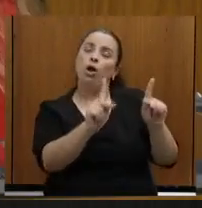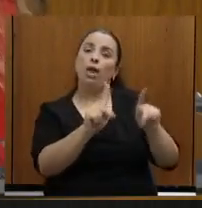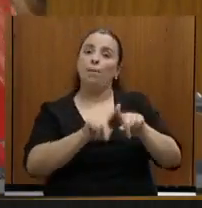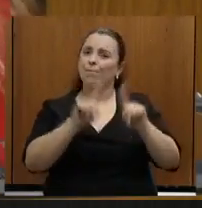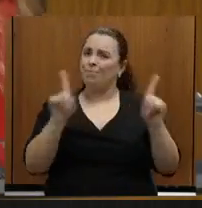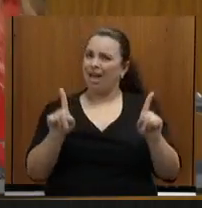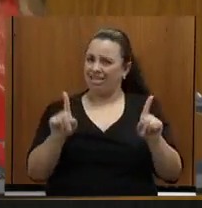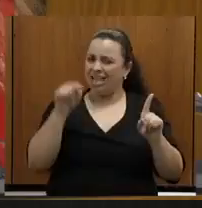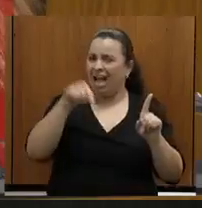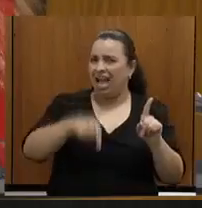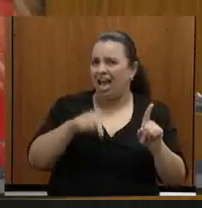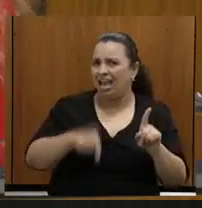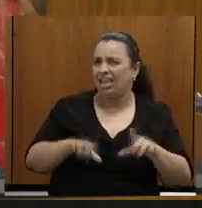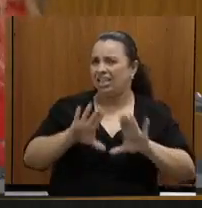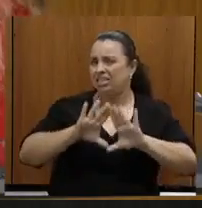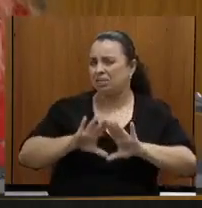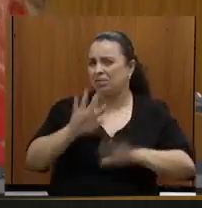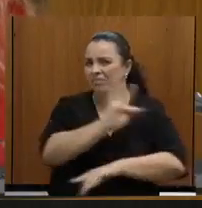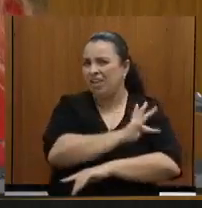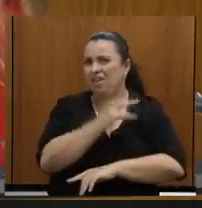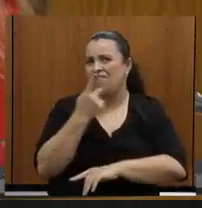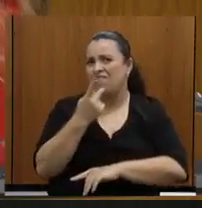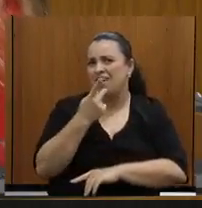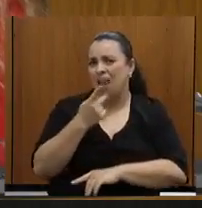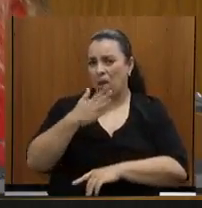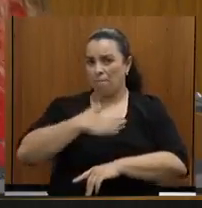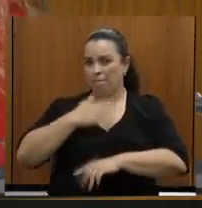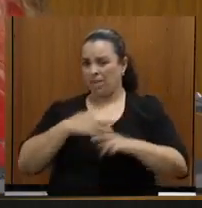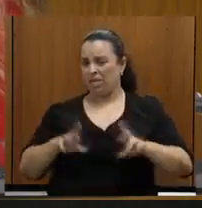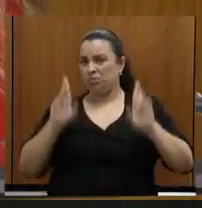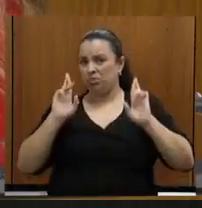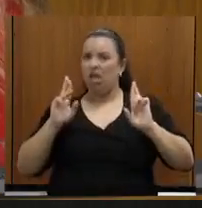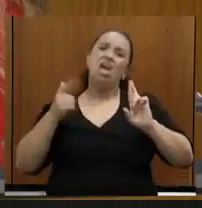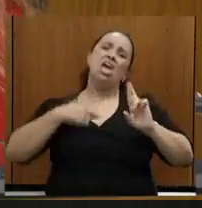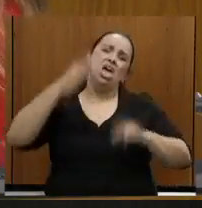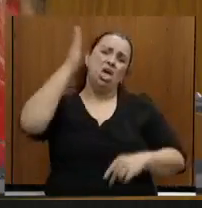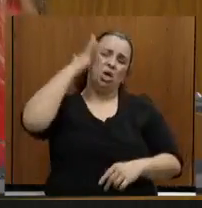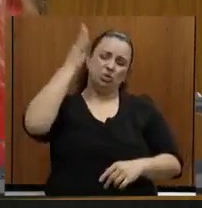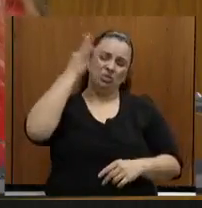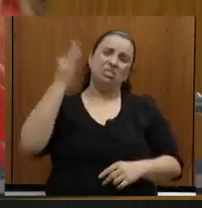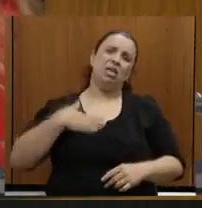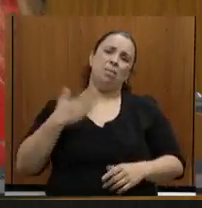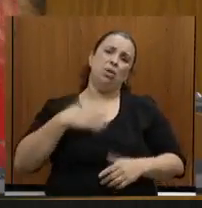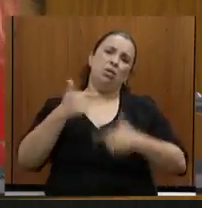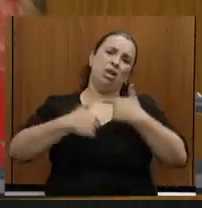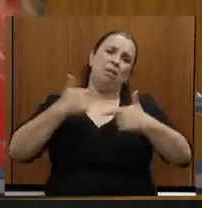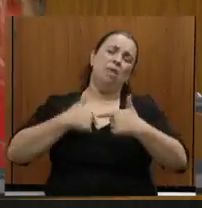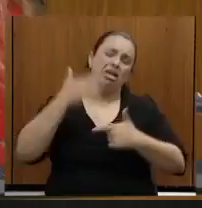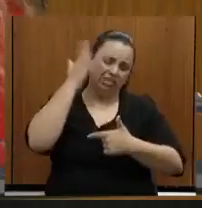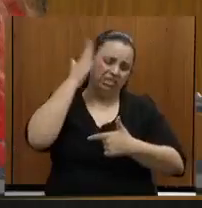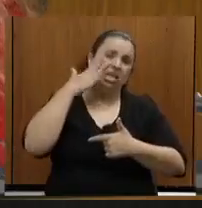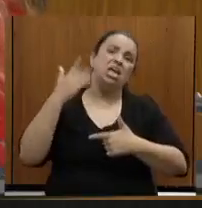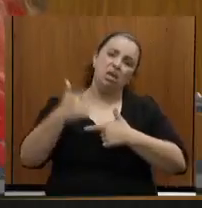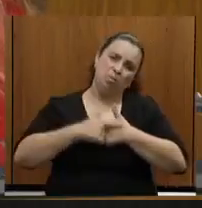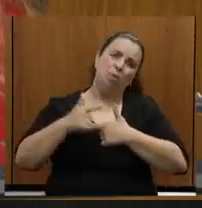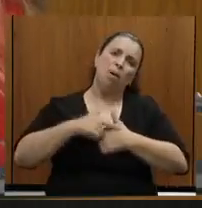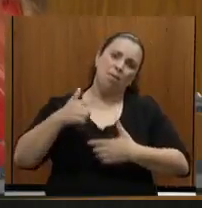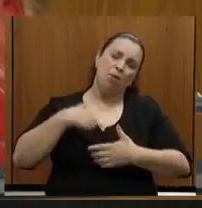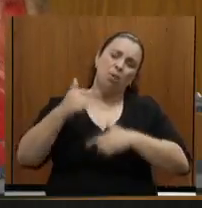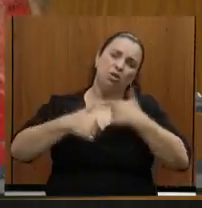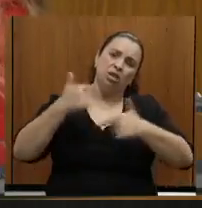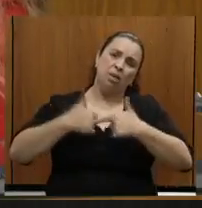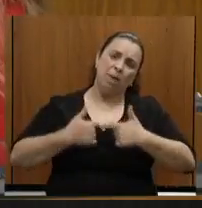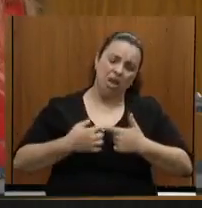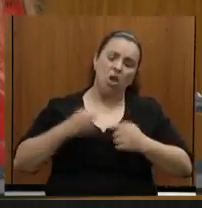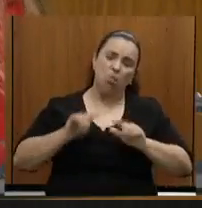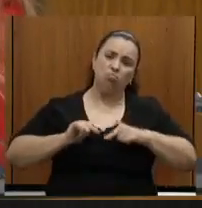Fiscaliza, inverter para dizer a função do deputado, eu sei qual é a minha função, secretário. E há desempenho com muito zelo. Obrigada, presidente.